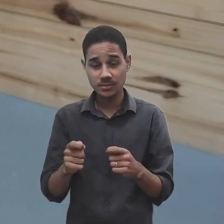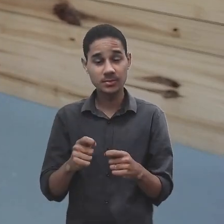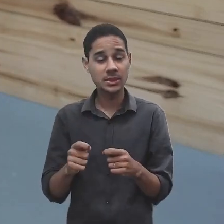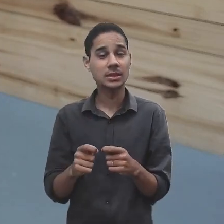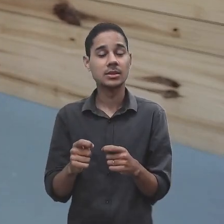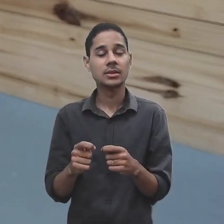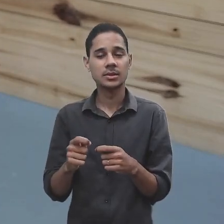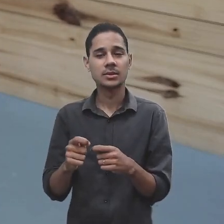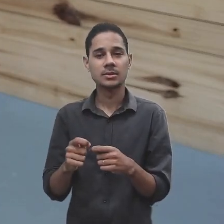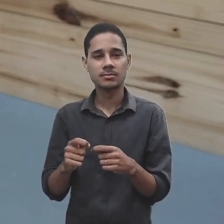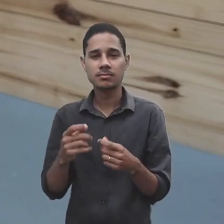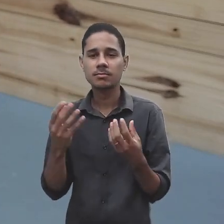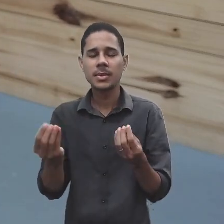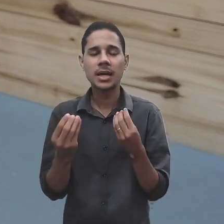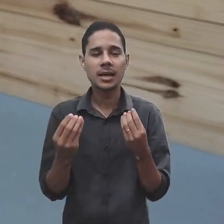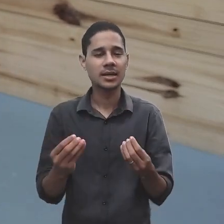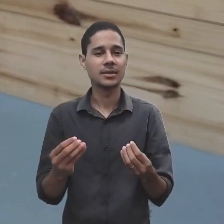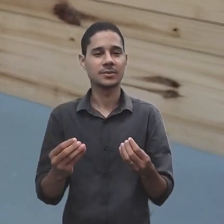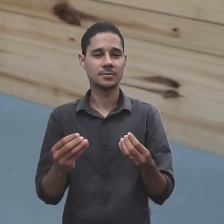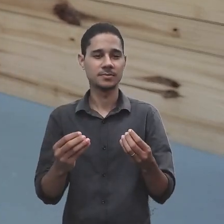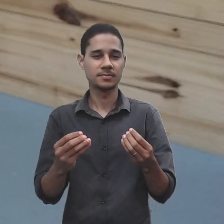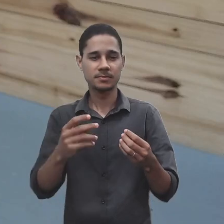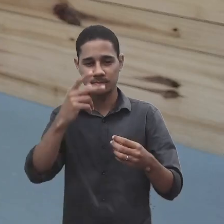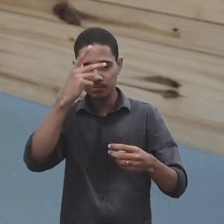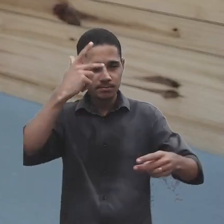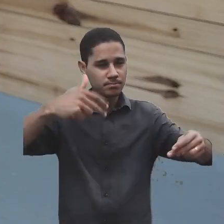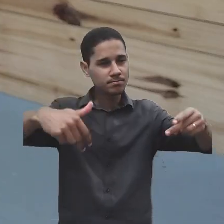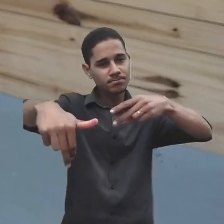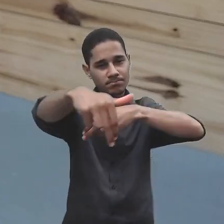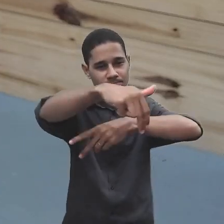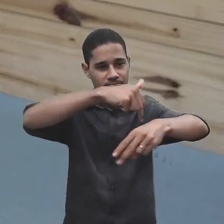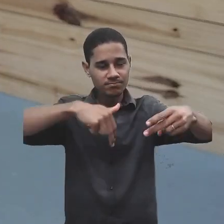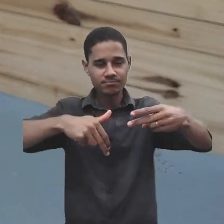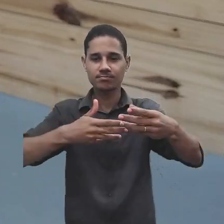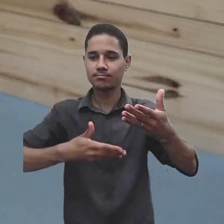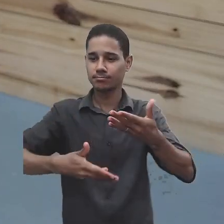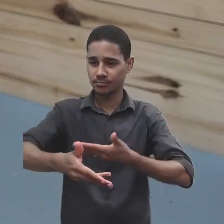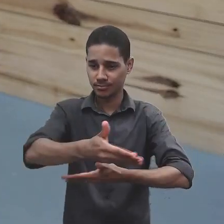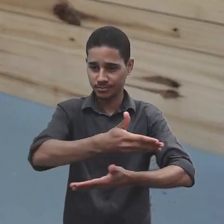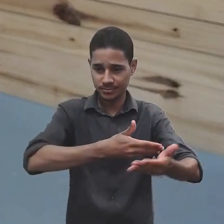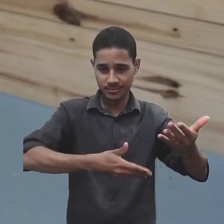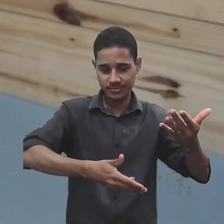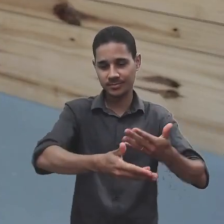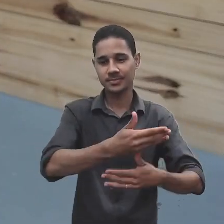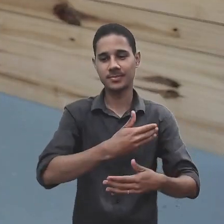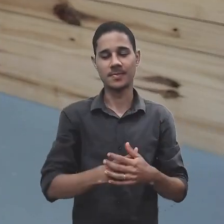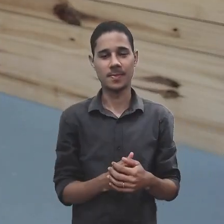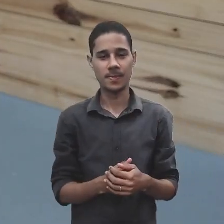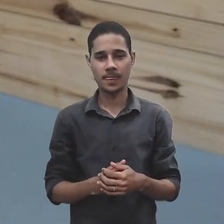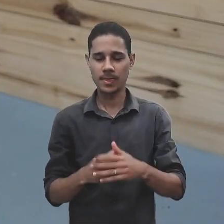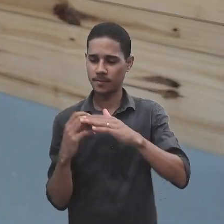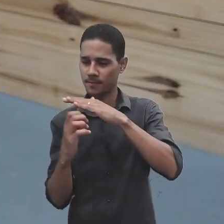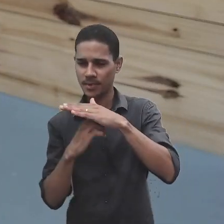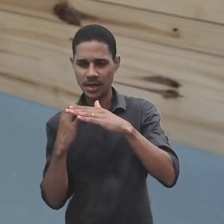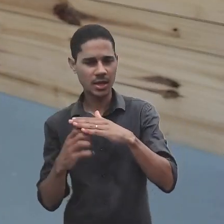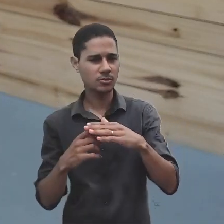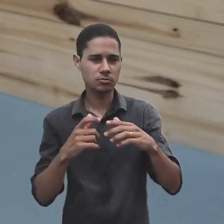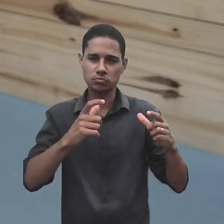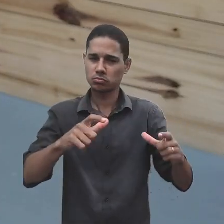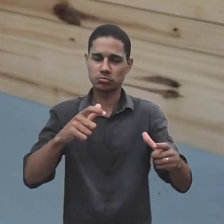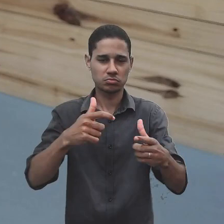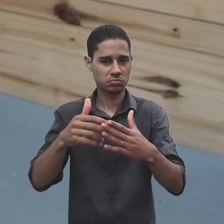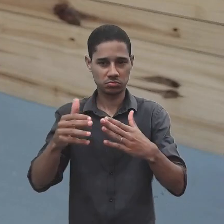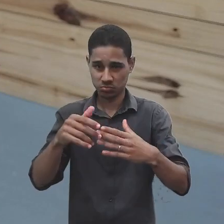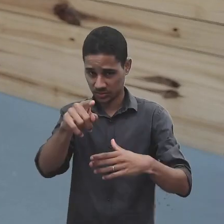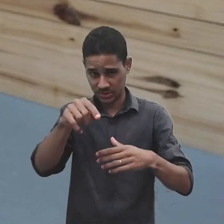poder ter um relacionamento com os colaboradores da instituição, da organização que você está,